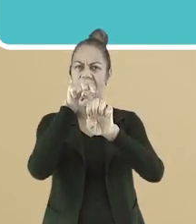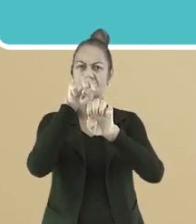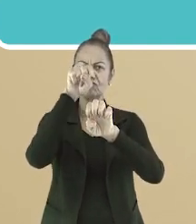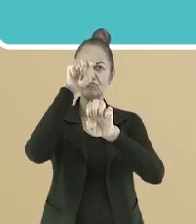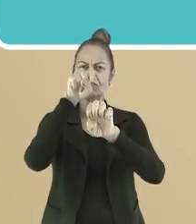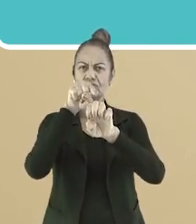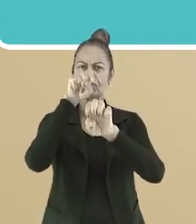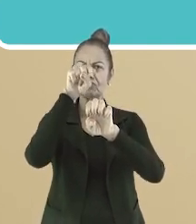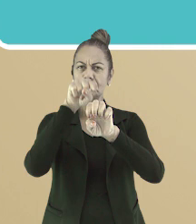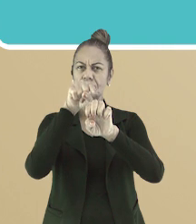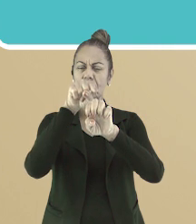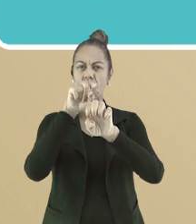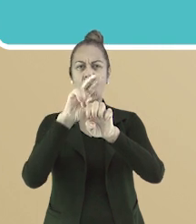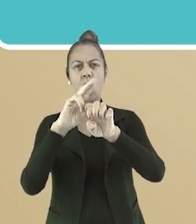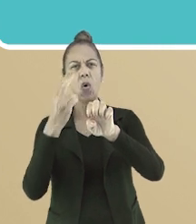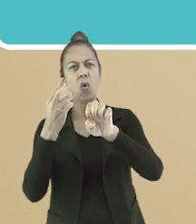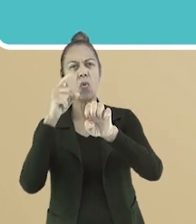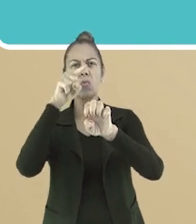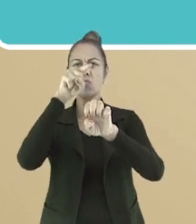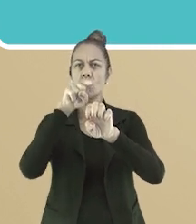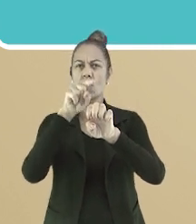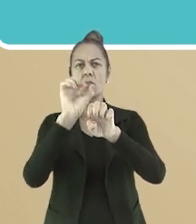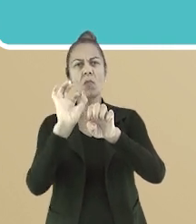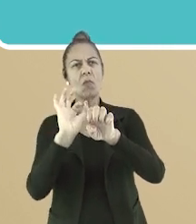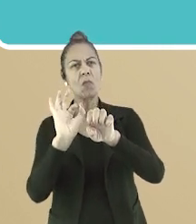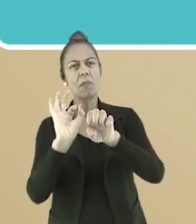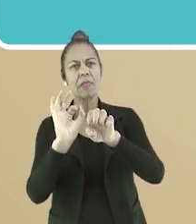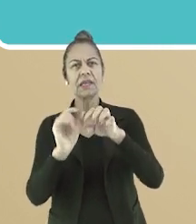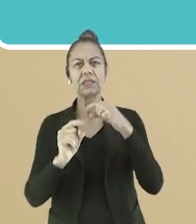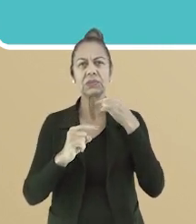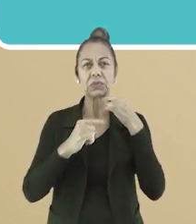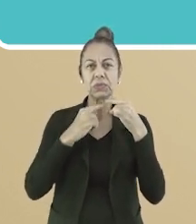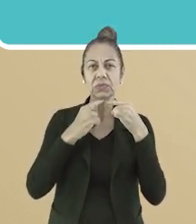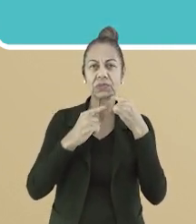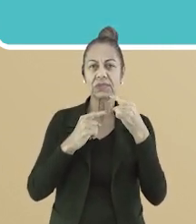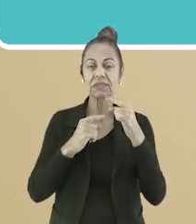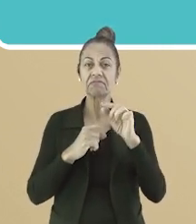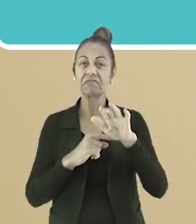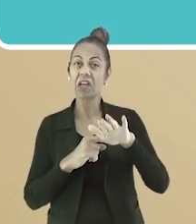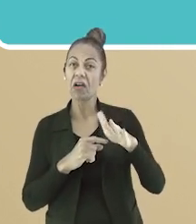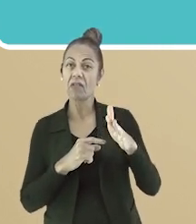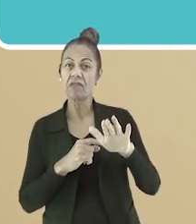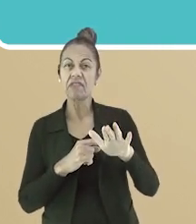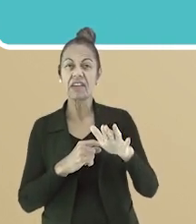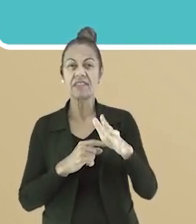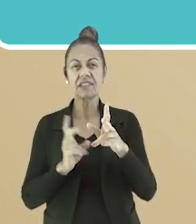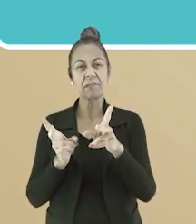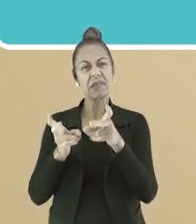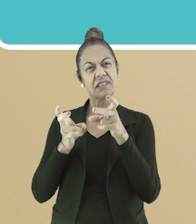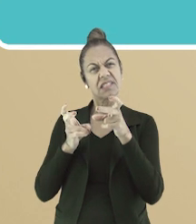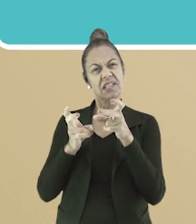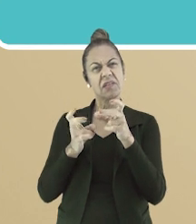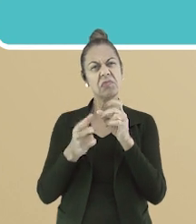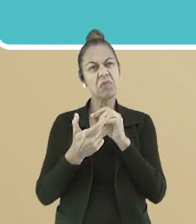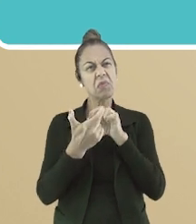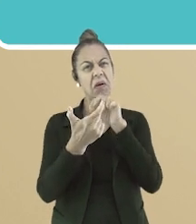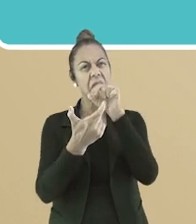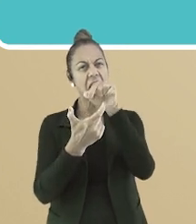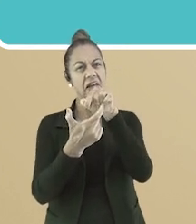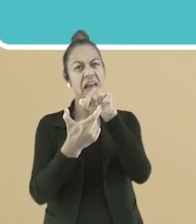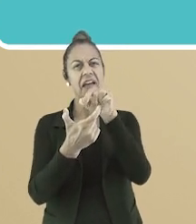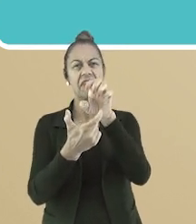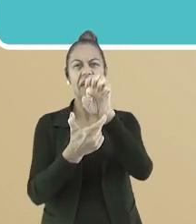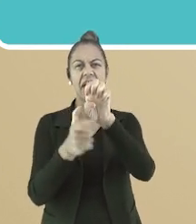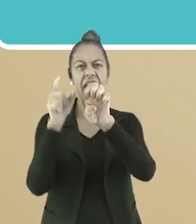esta pergunta ou ficou em dúvida? Talvez você já tenha lido esta palavra escrita com e sem acento e ficou se